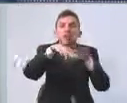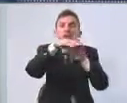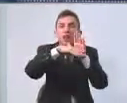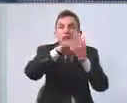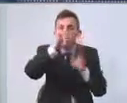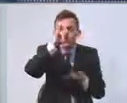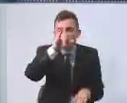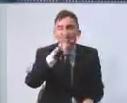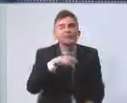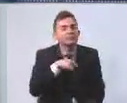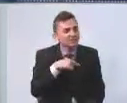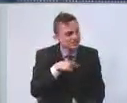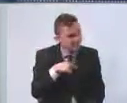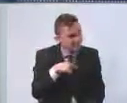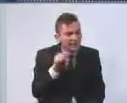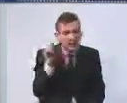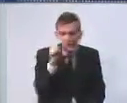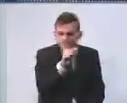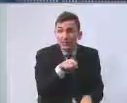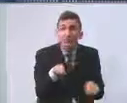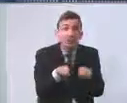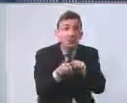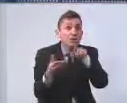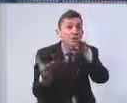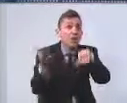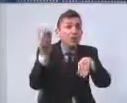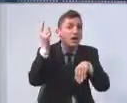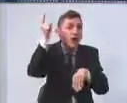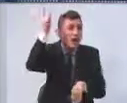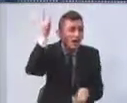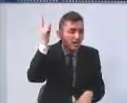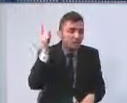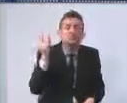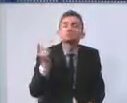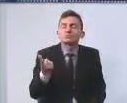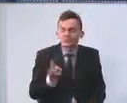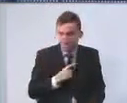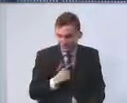não tenho medo de afirmar que o próprio Congresso Nacional tem